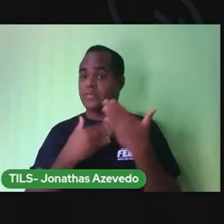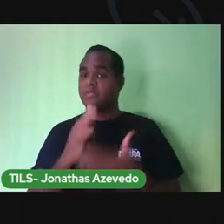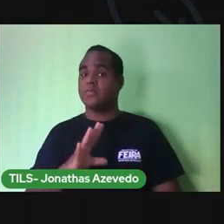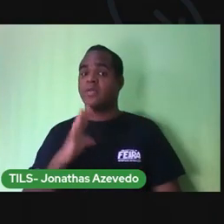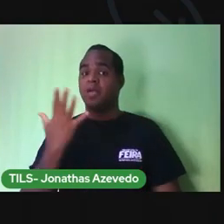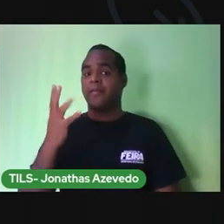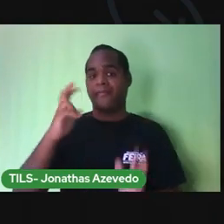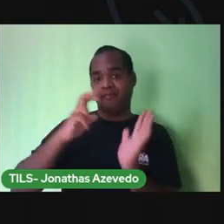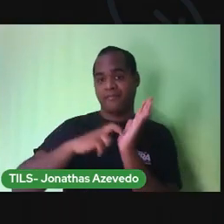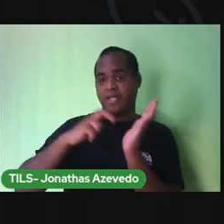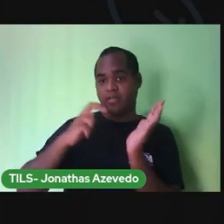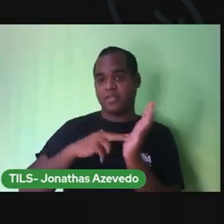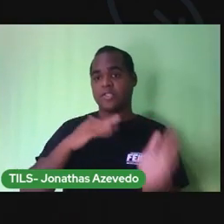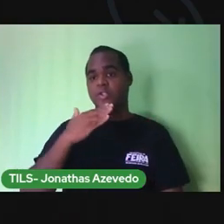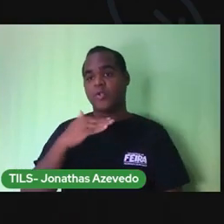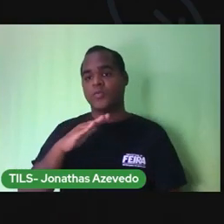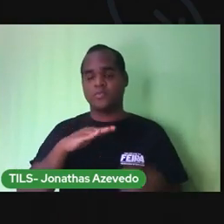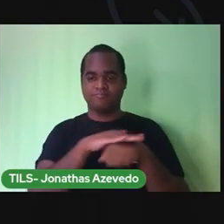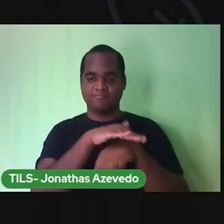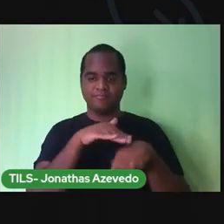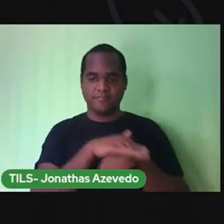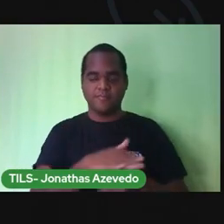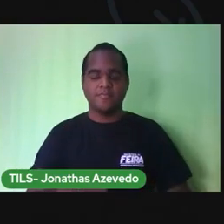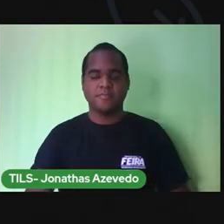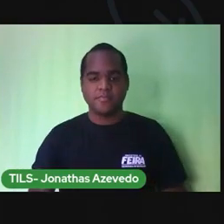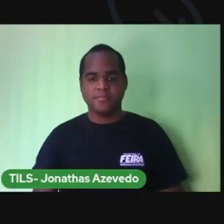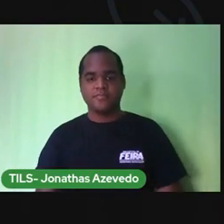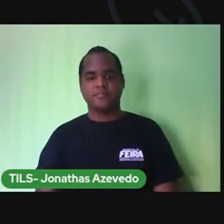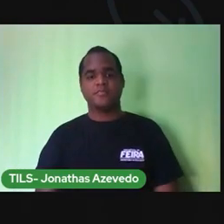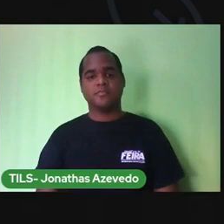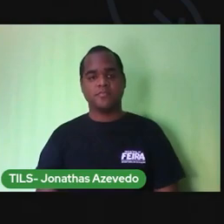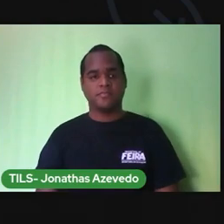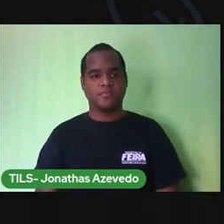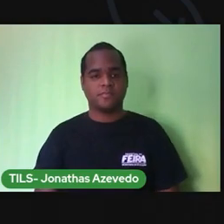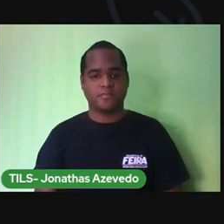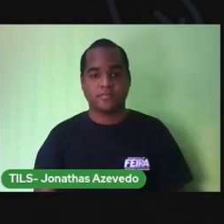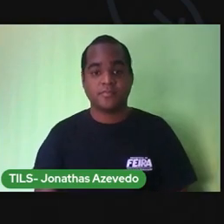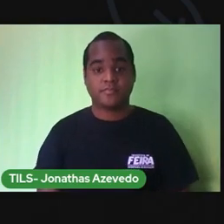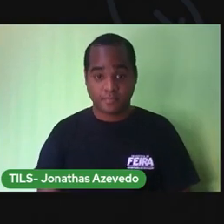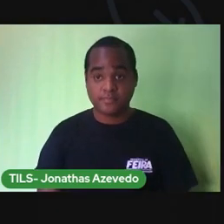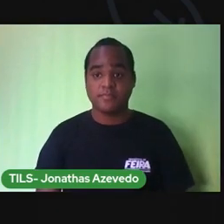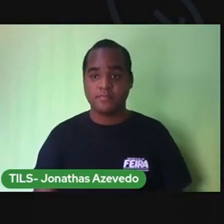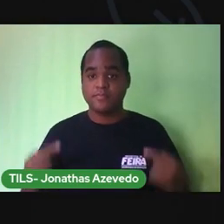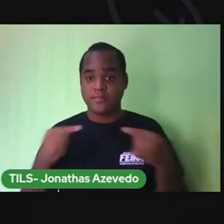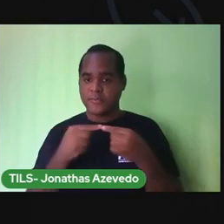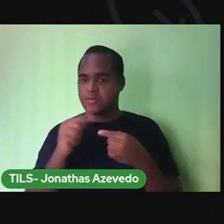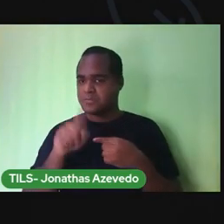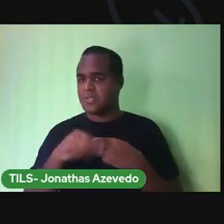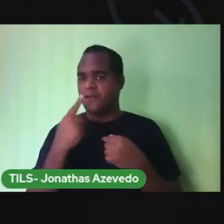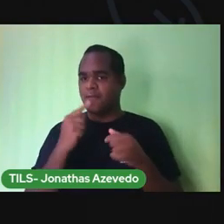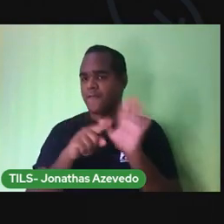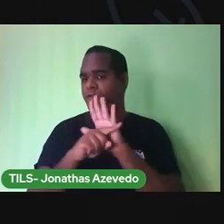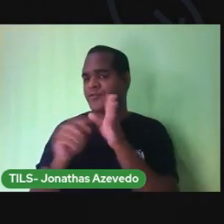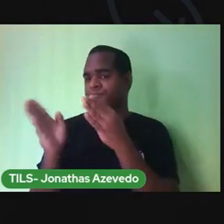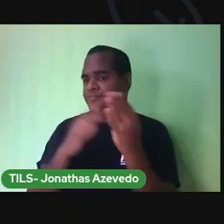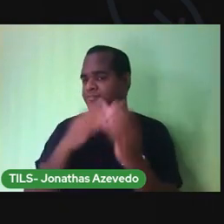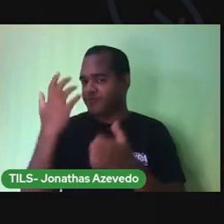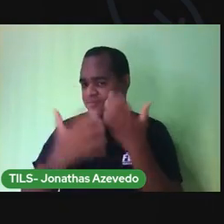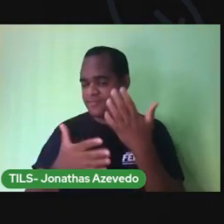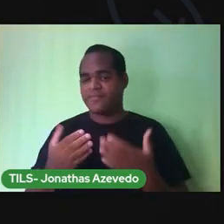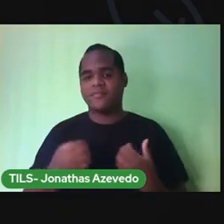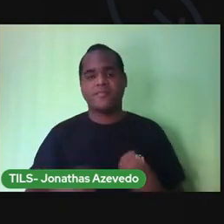Manhã, tarde e noite. Que é justamente o do vídeo que a Pró trouxe para vocês.